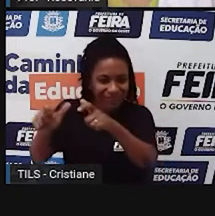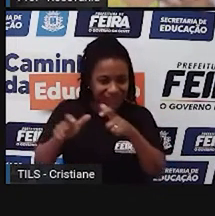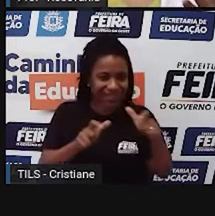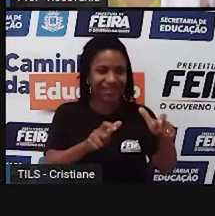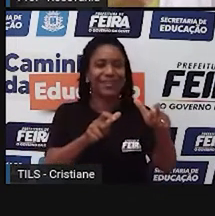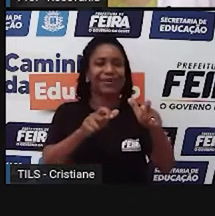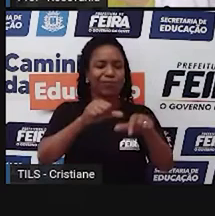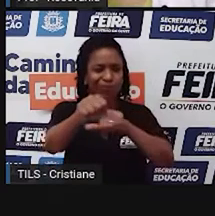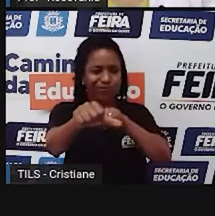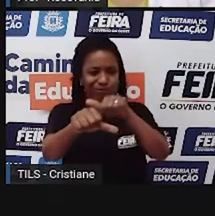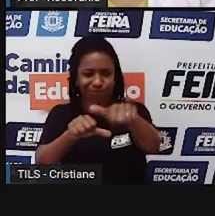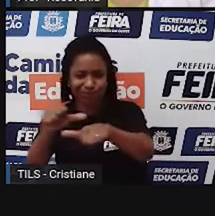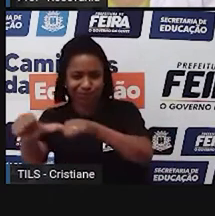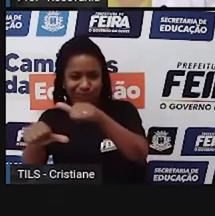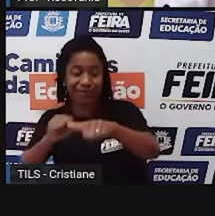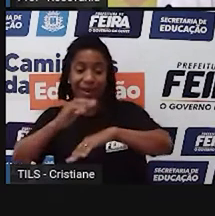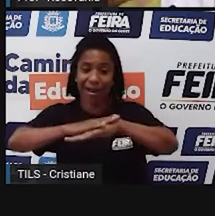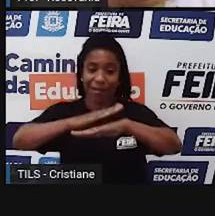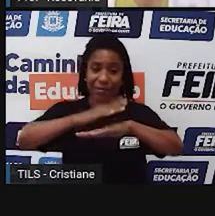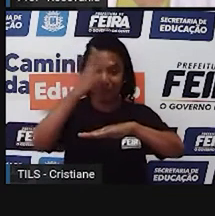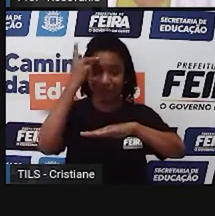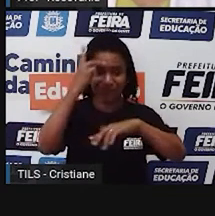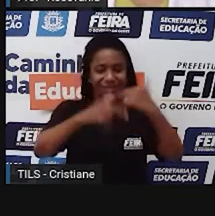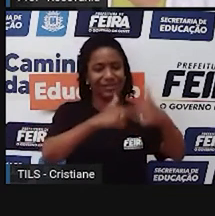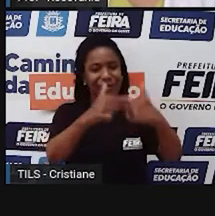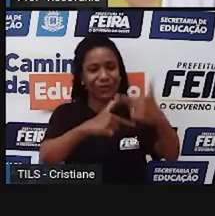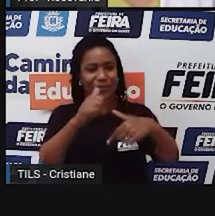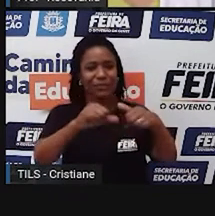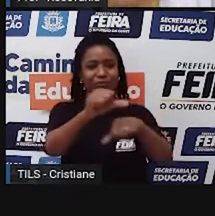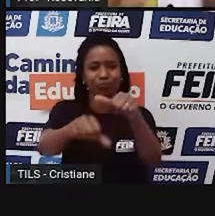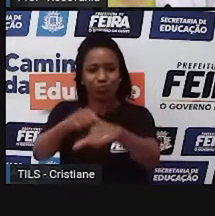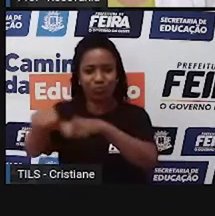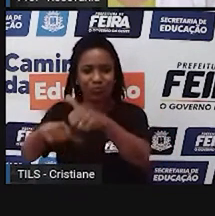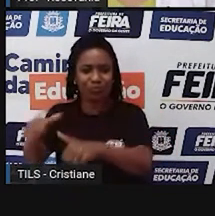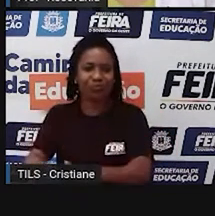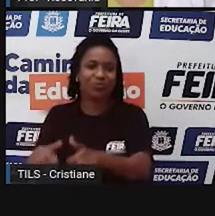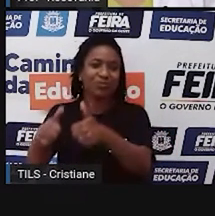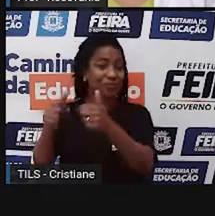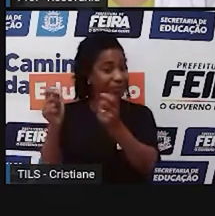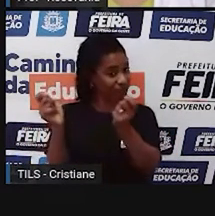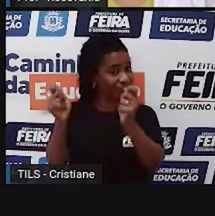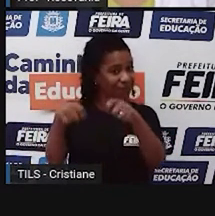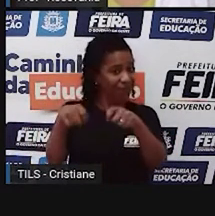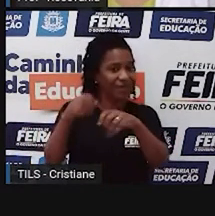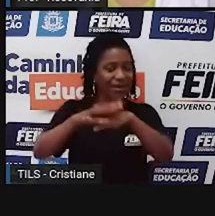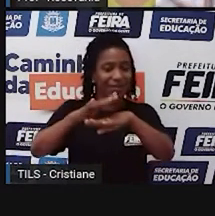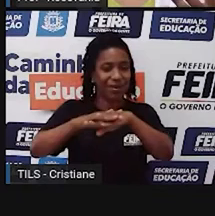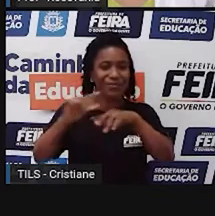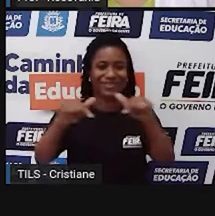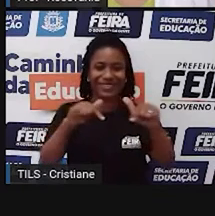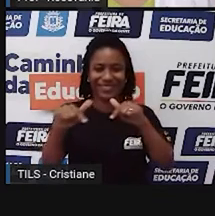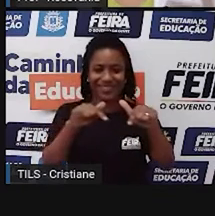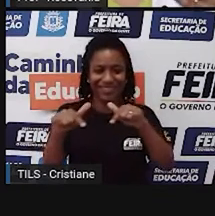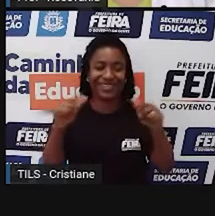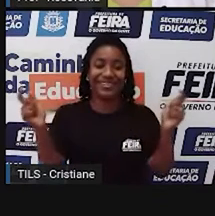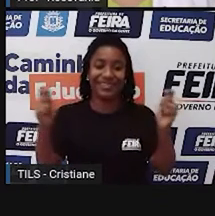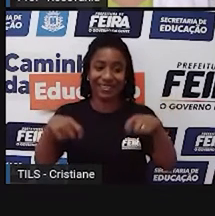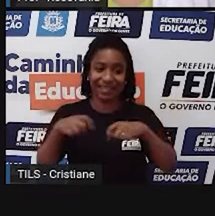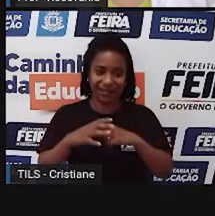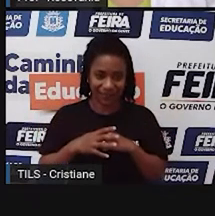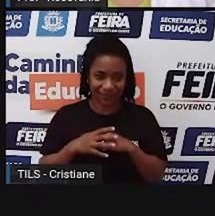aí transformando, retransformando, e ele transforma esse espaço com o seu trabalho, né, à medida que o homem vai